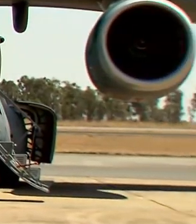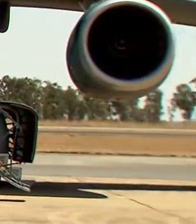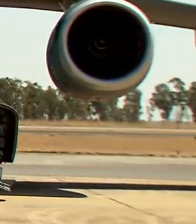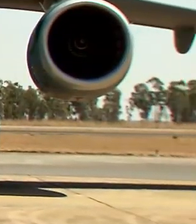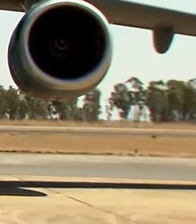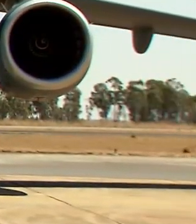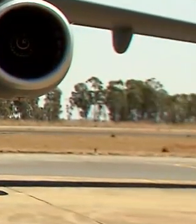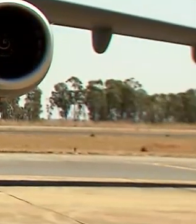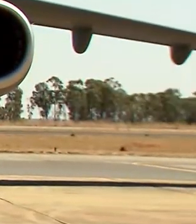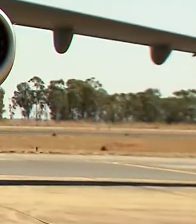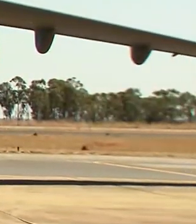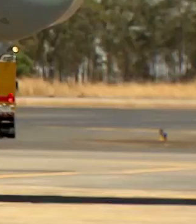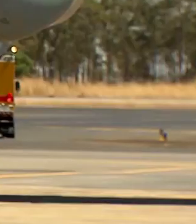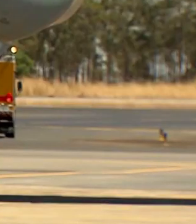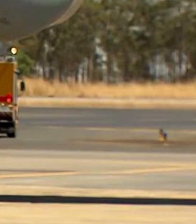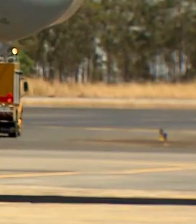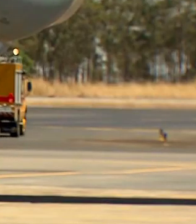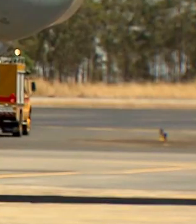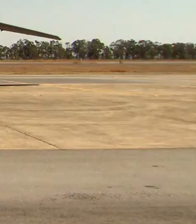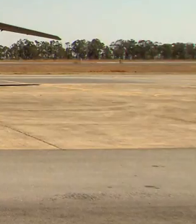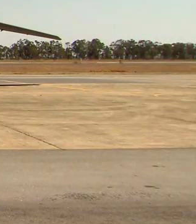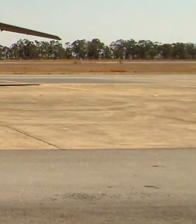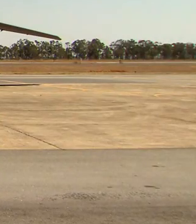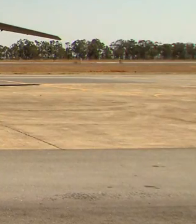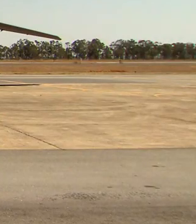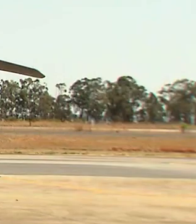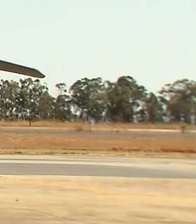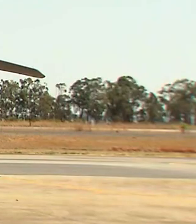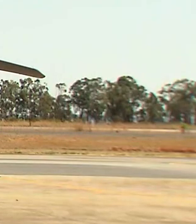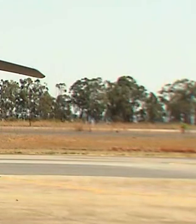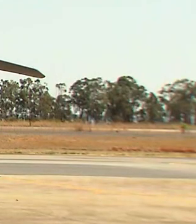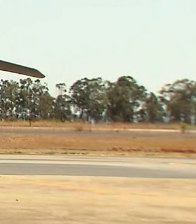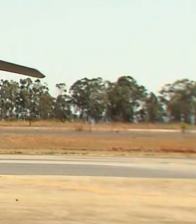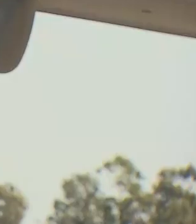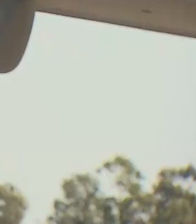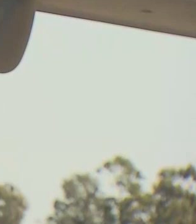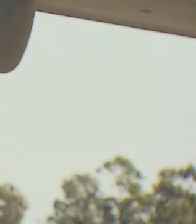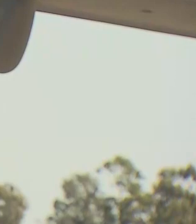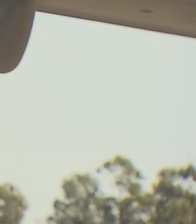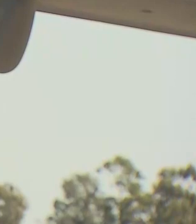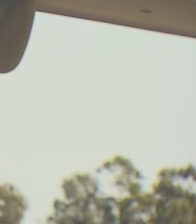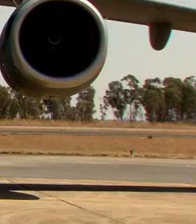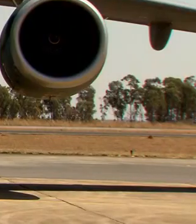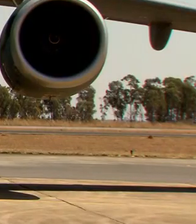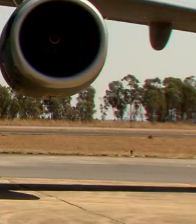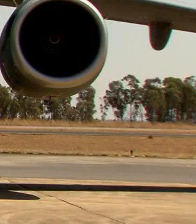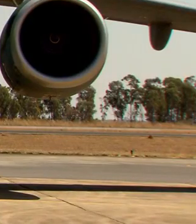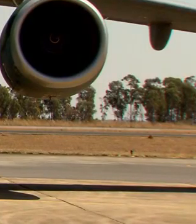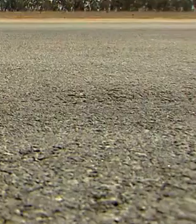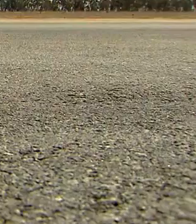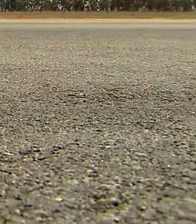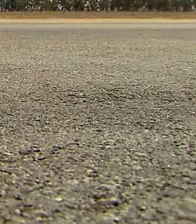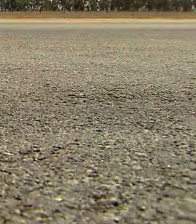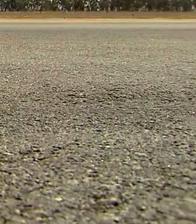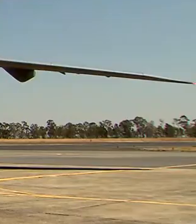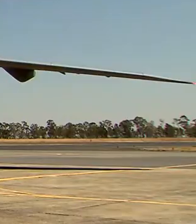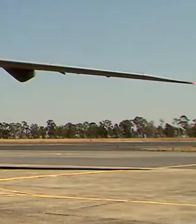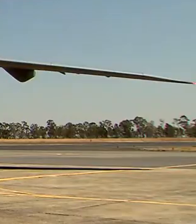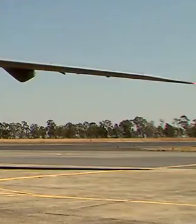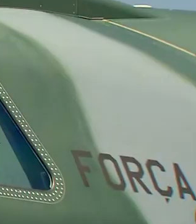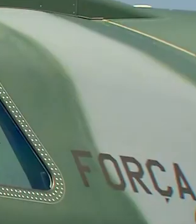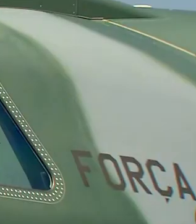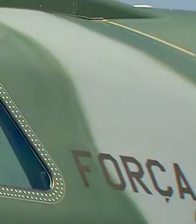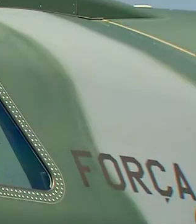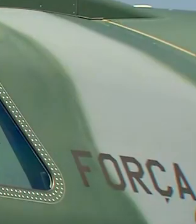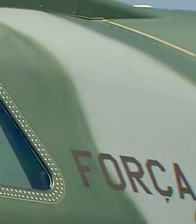também combate a incêndios. O KC-390 consegue levar até 80 soldados equipados